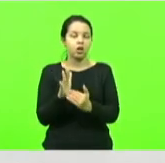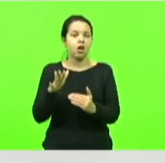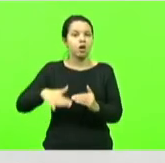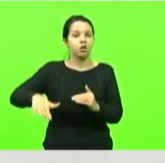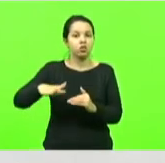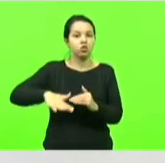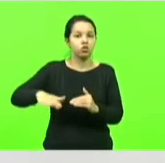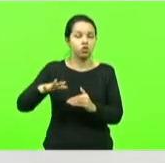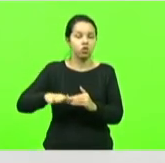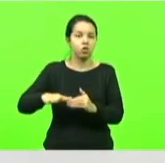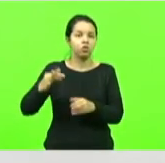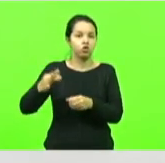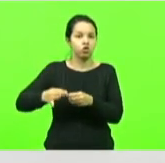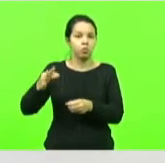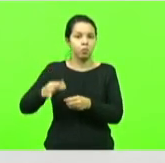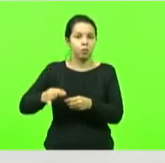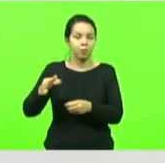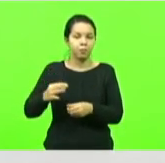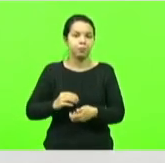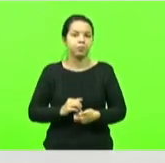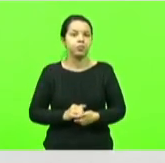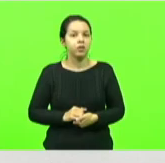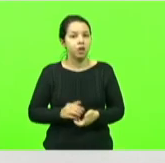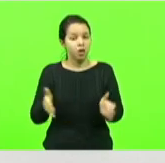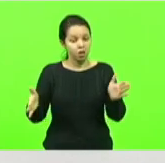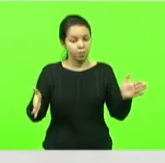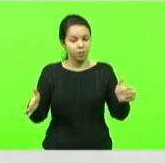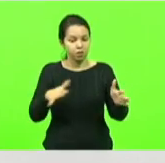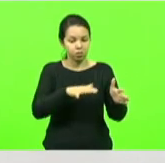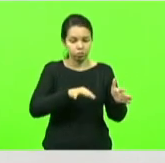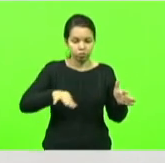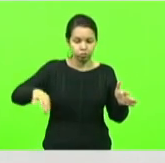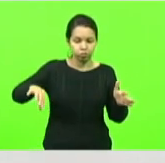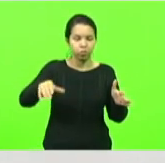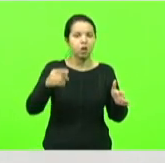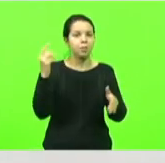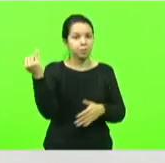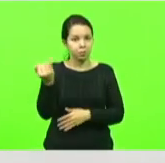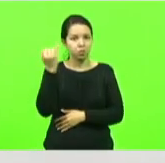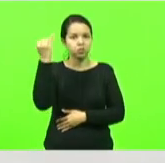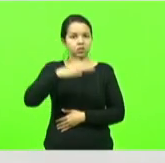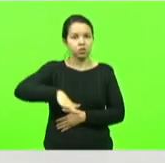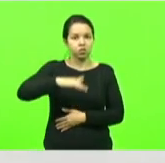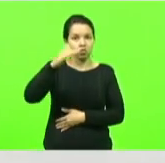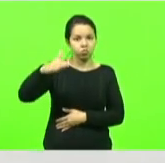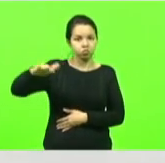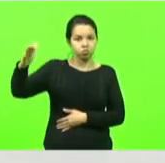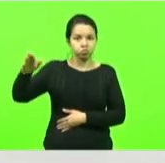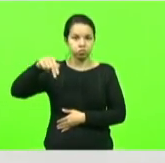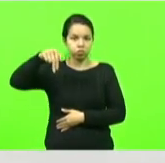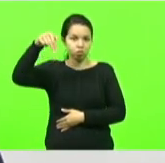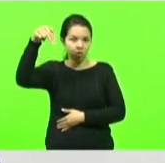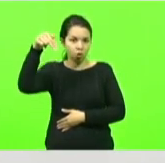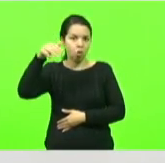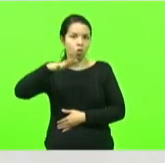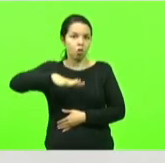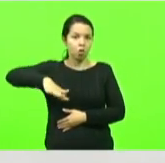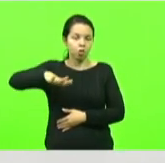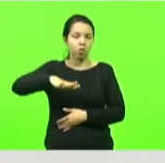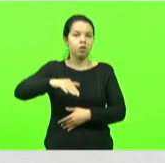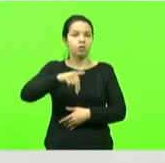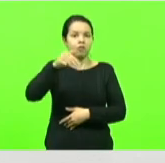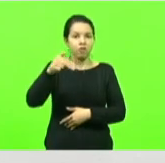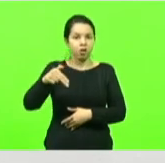corredor importante uma ligação importante do Planalto Norte com o vale do Itajaí e também com a